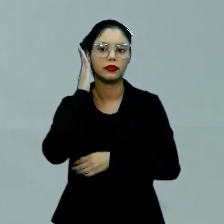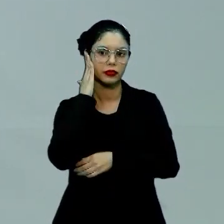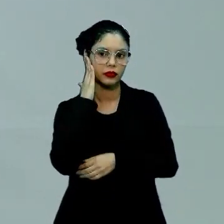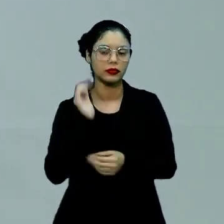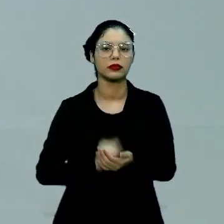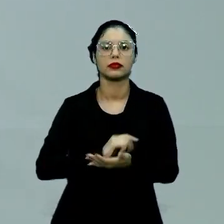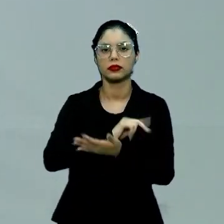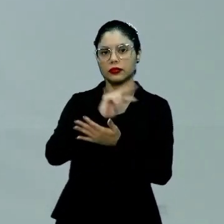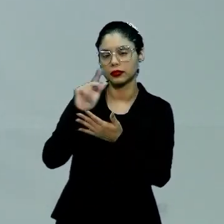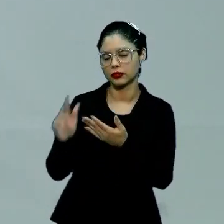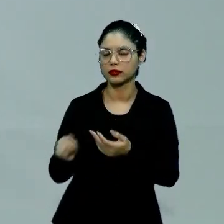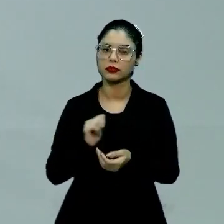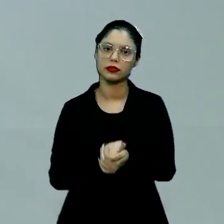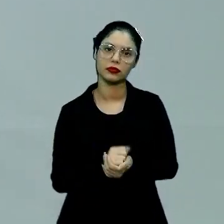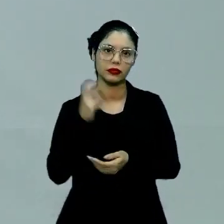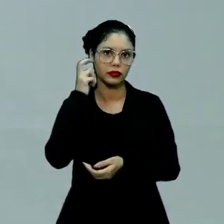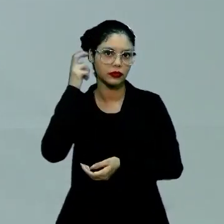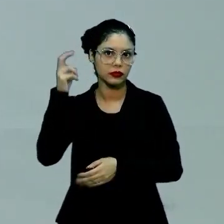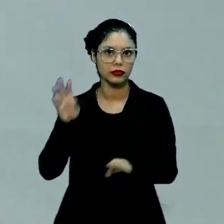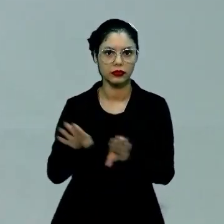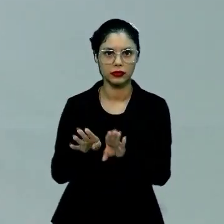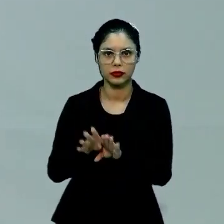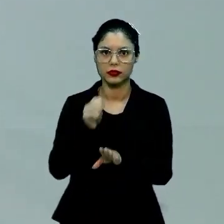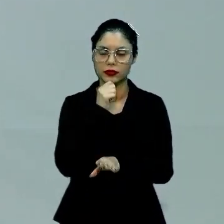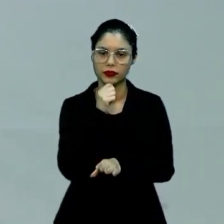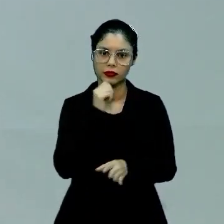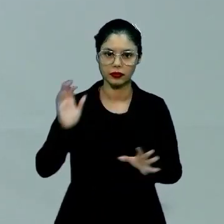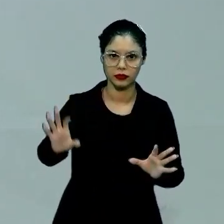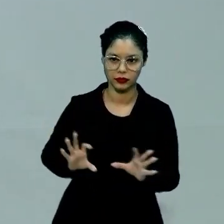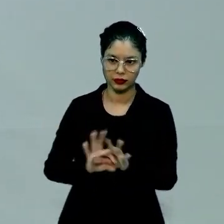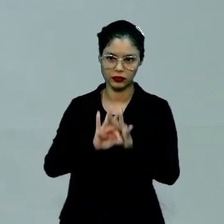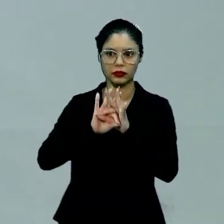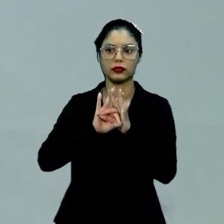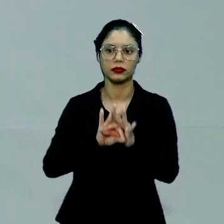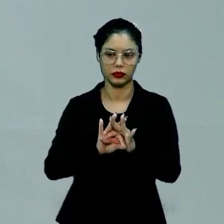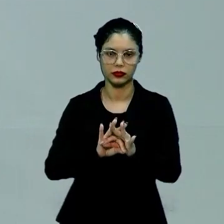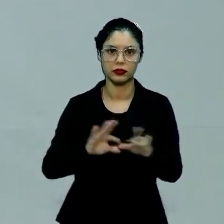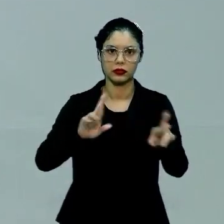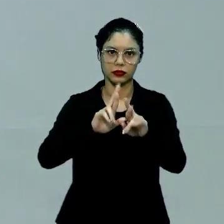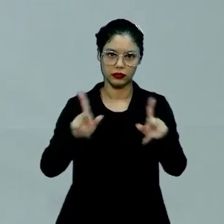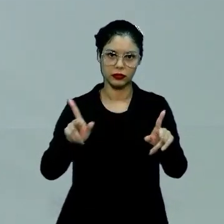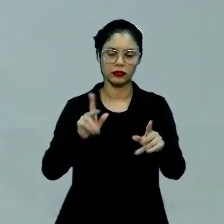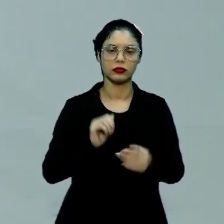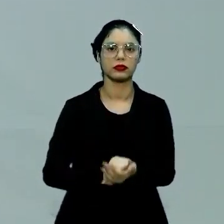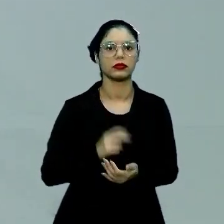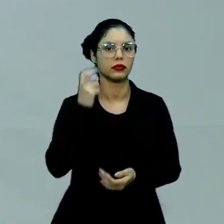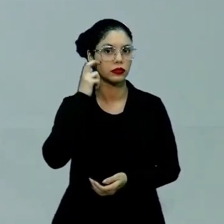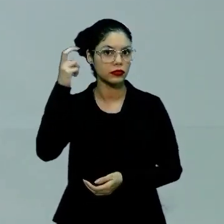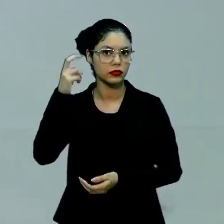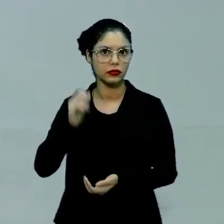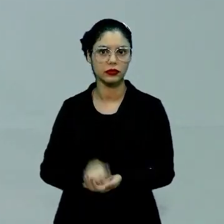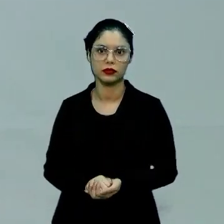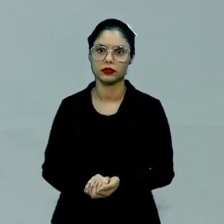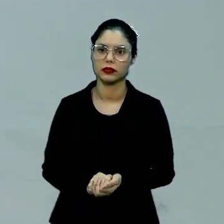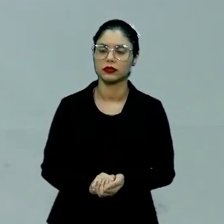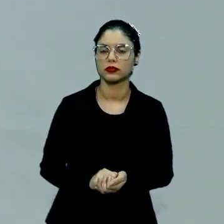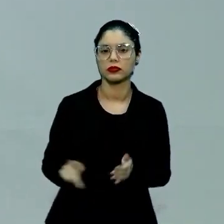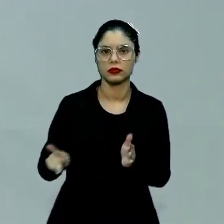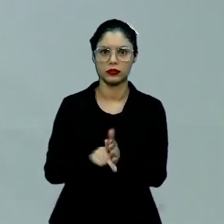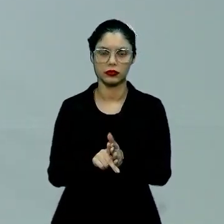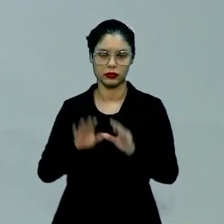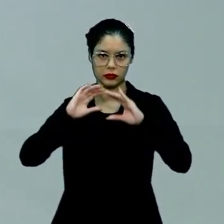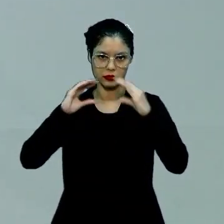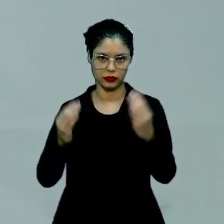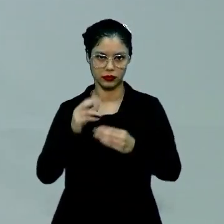esse multiverso cultural, que é justamente difundir e compreender as diversas culturas inerentes ao ser humano.